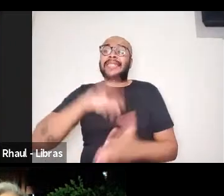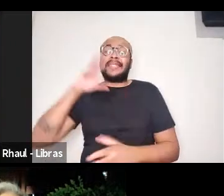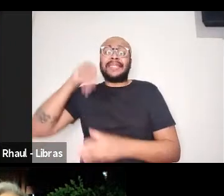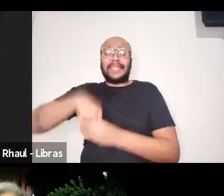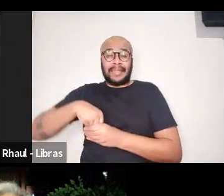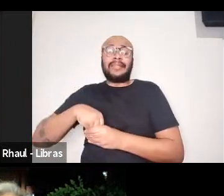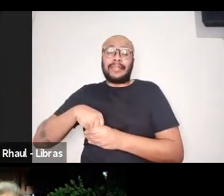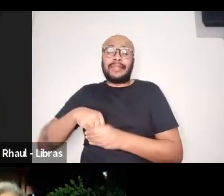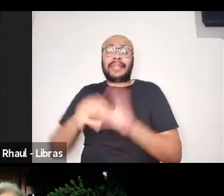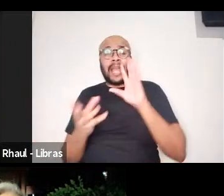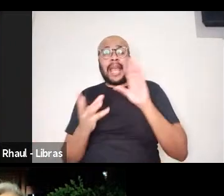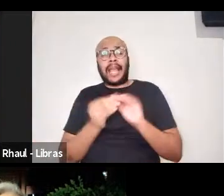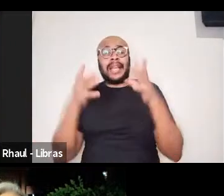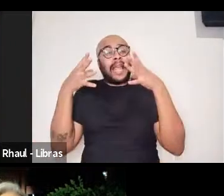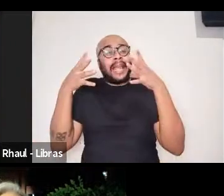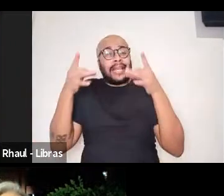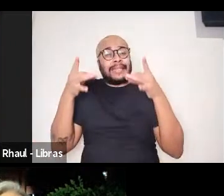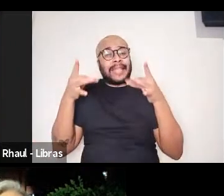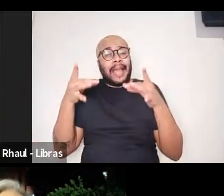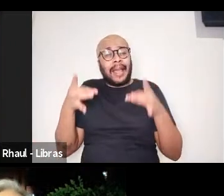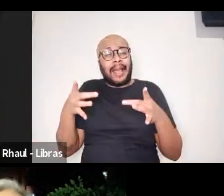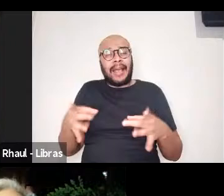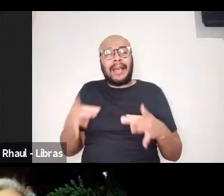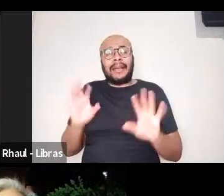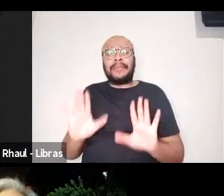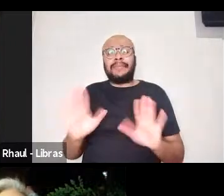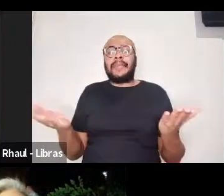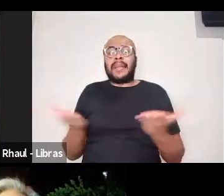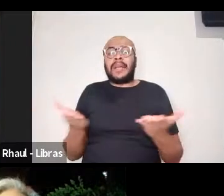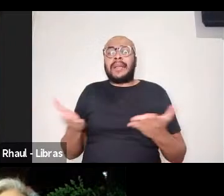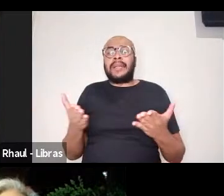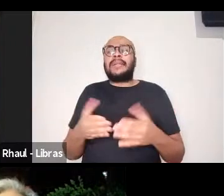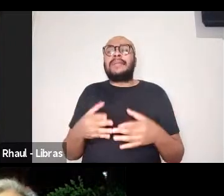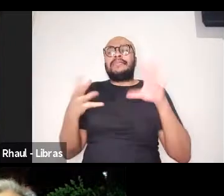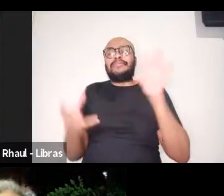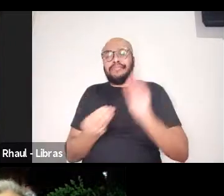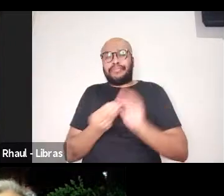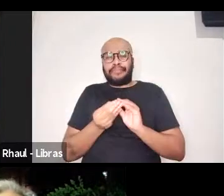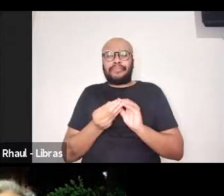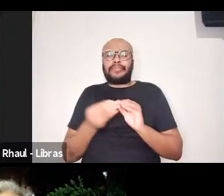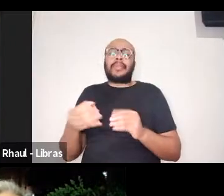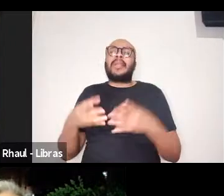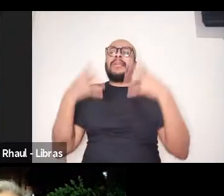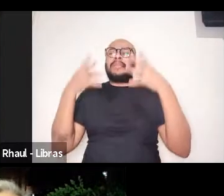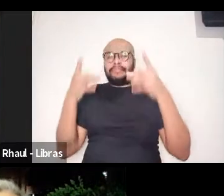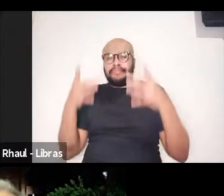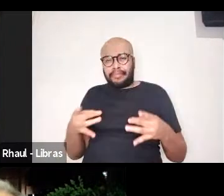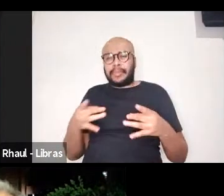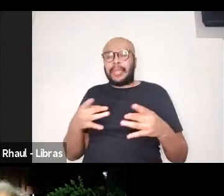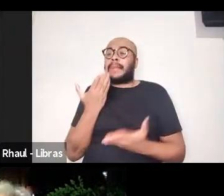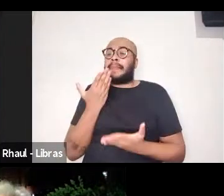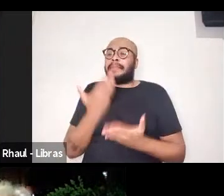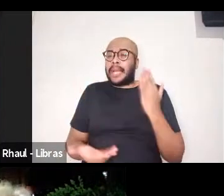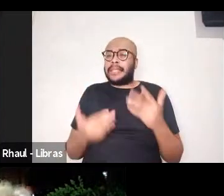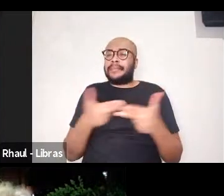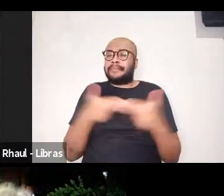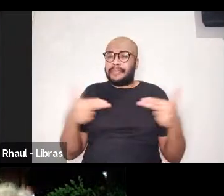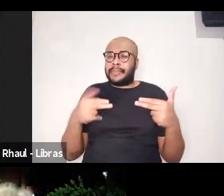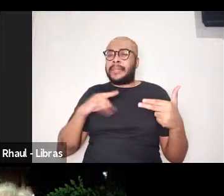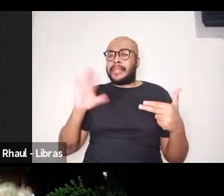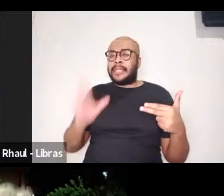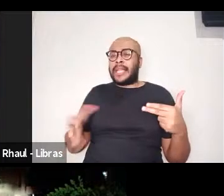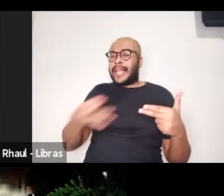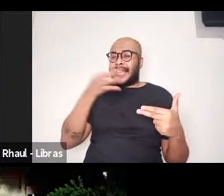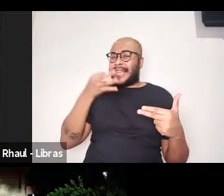precisava o termo crítica, e passamos a chamar de resenha, e talvez com isso a gente tenha perdido muito a dimensão da